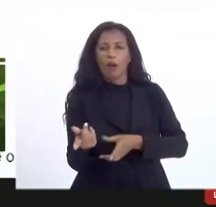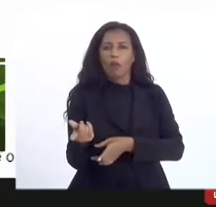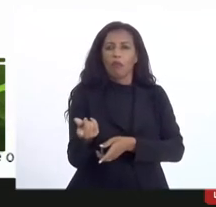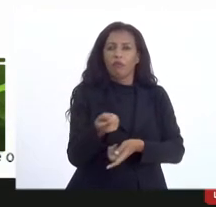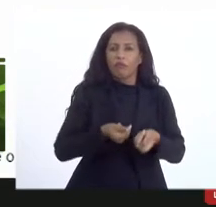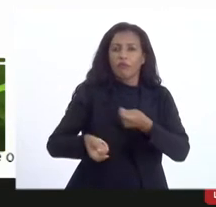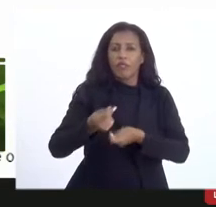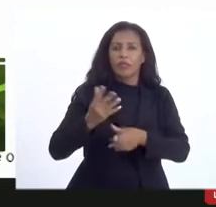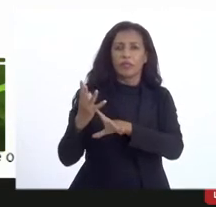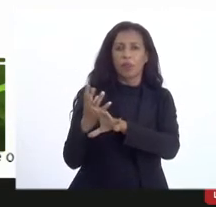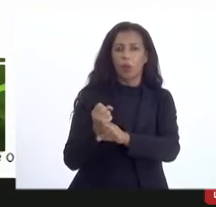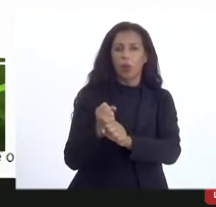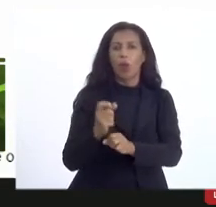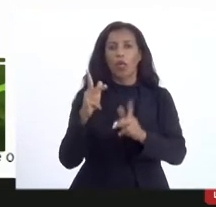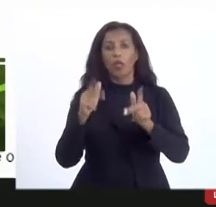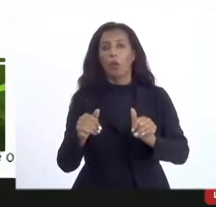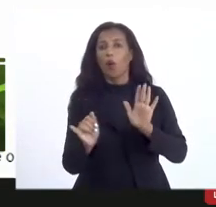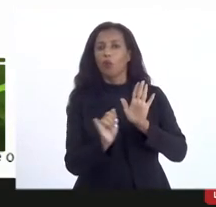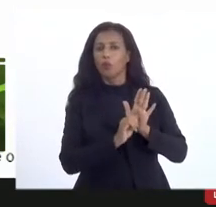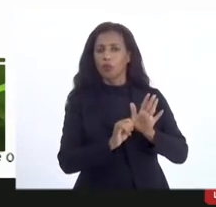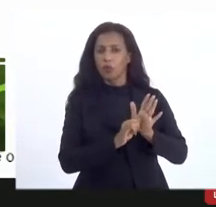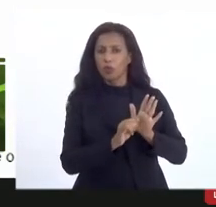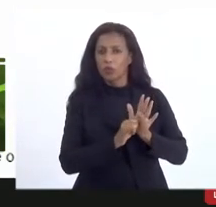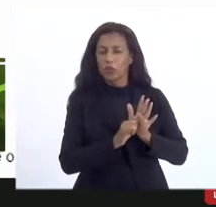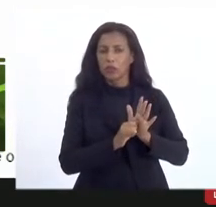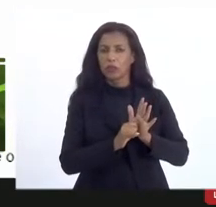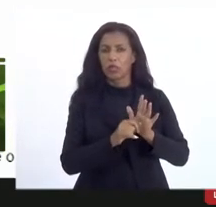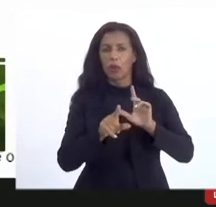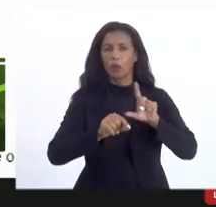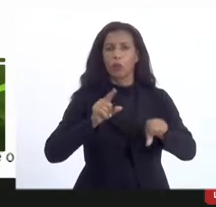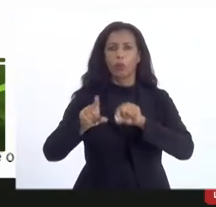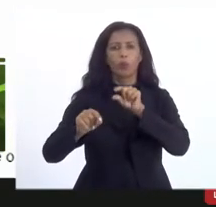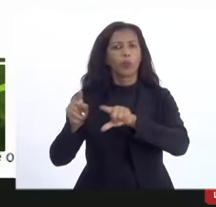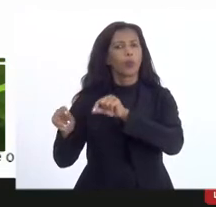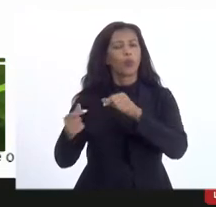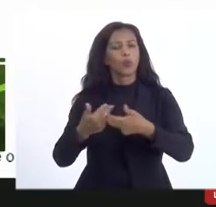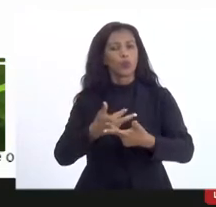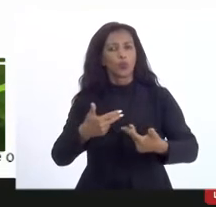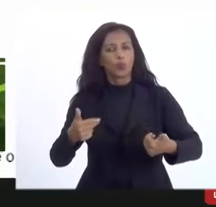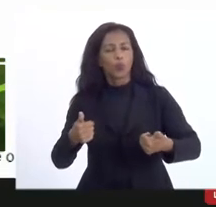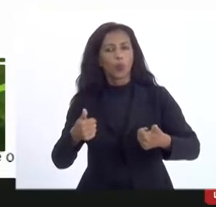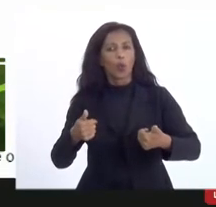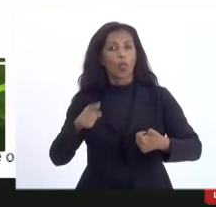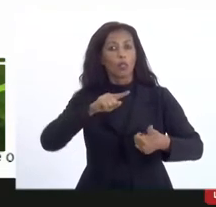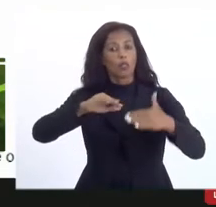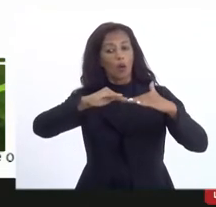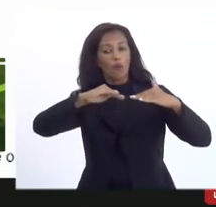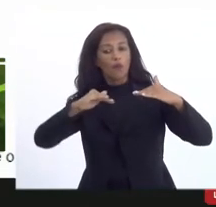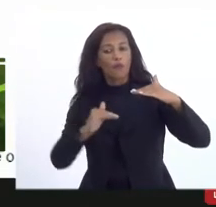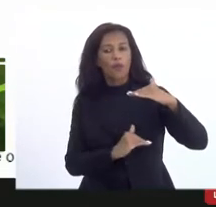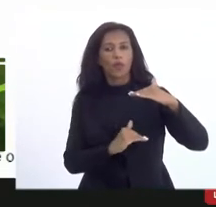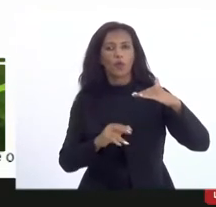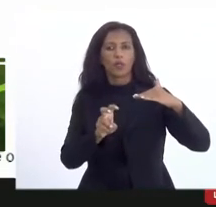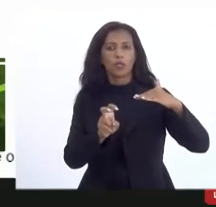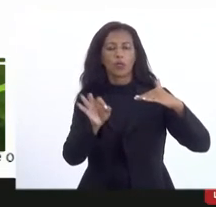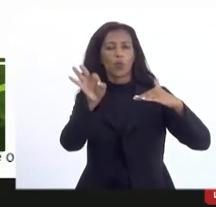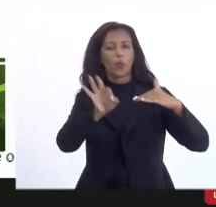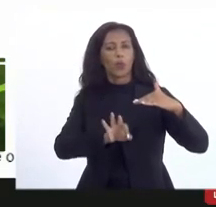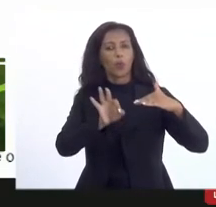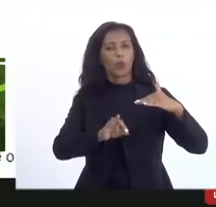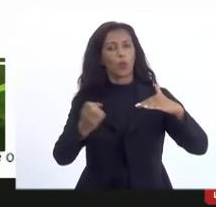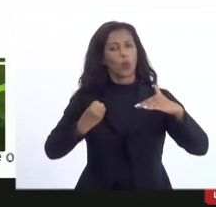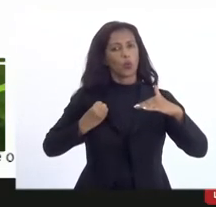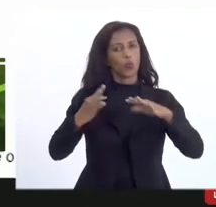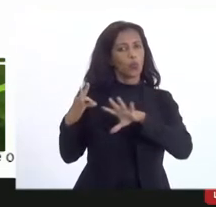conforme os termos do edital com seleção de quantidade não inferior a 5% do número